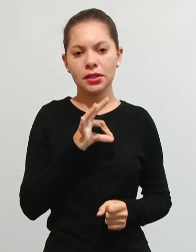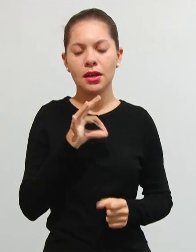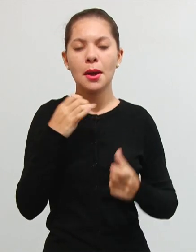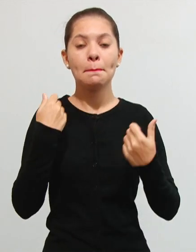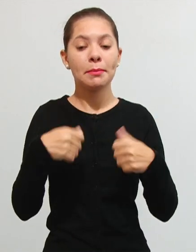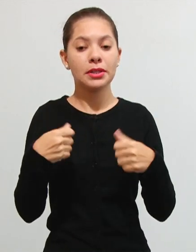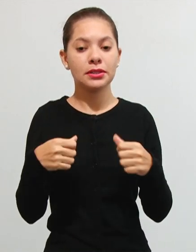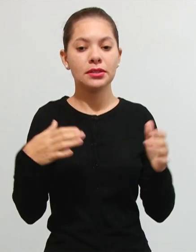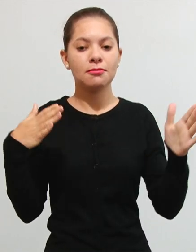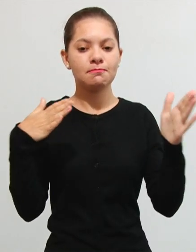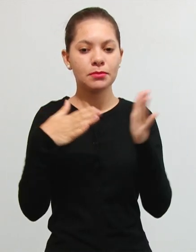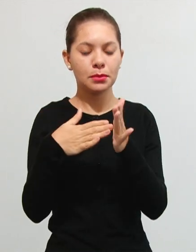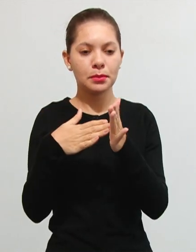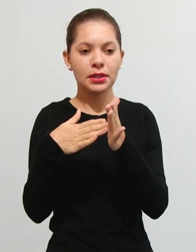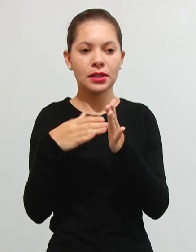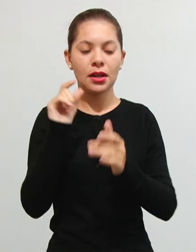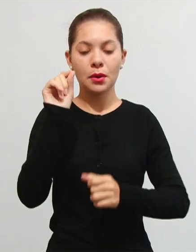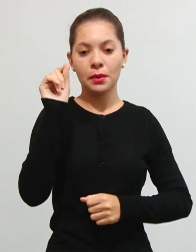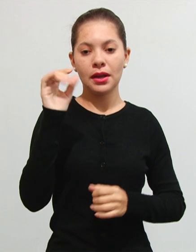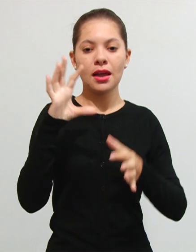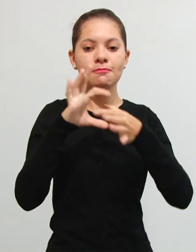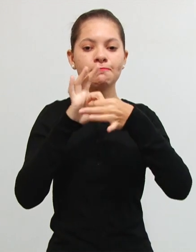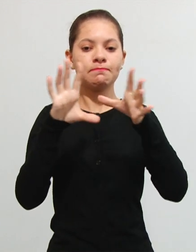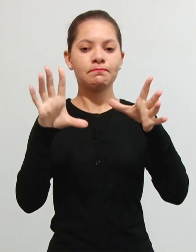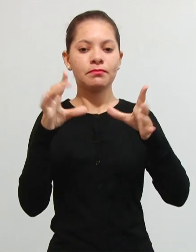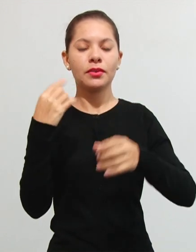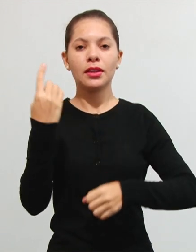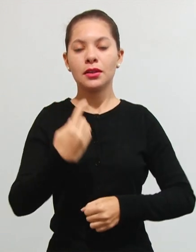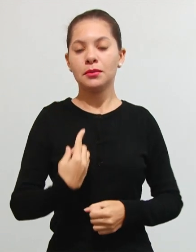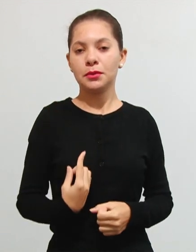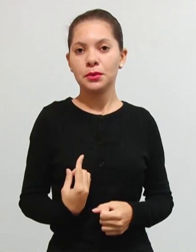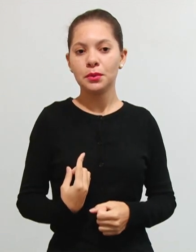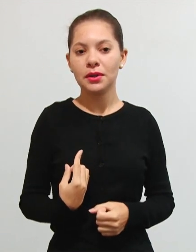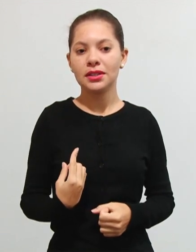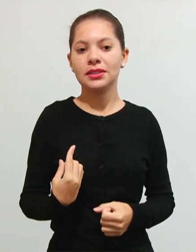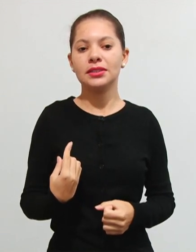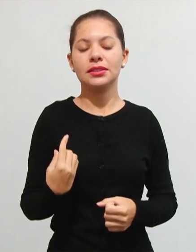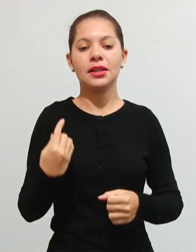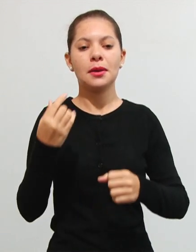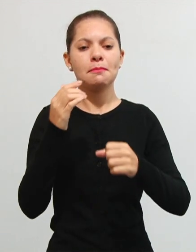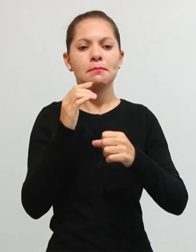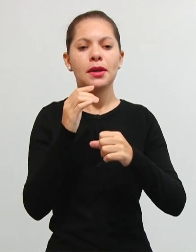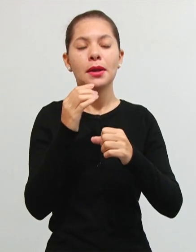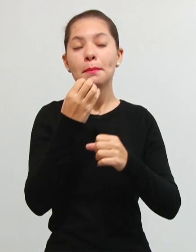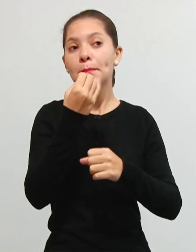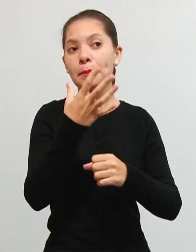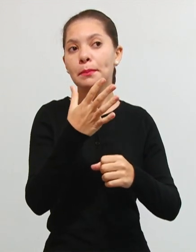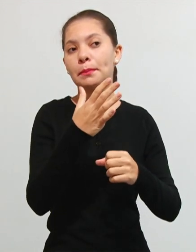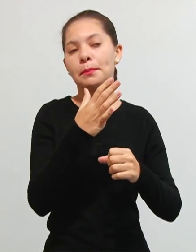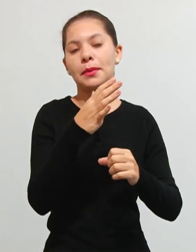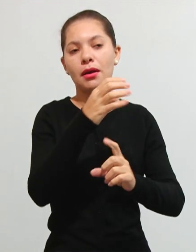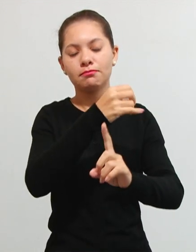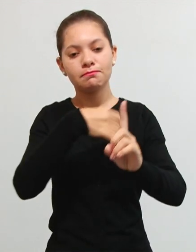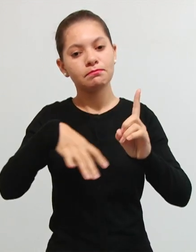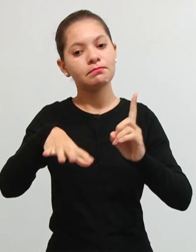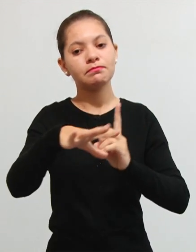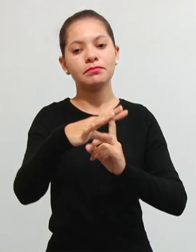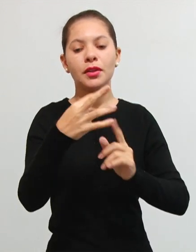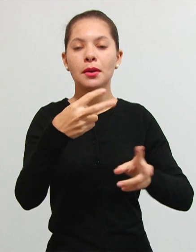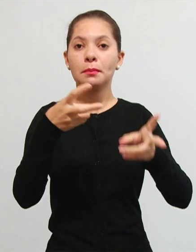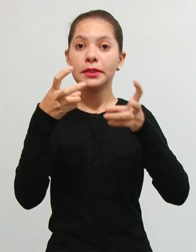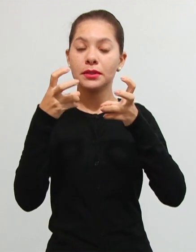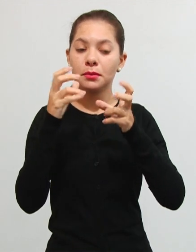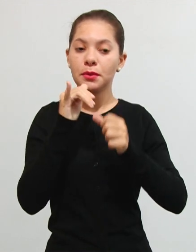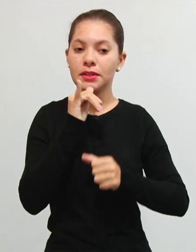necessidade de limitar liberdades individuais em benefício da coletividade. Percebam, um